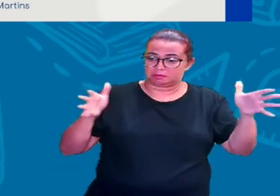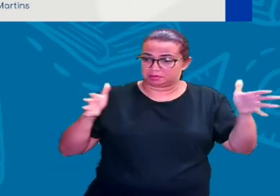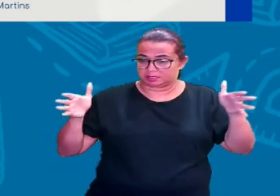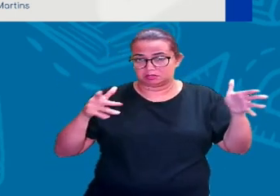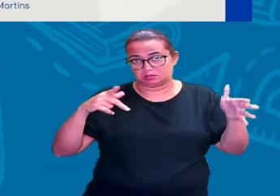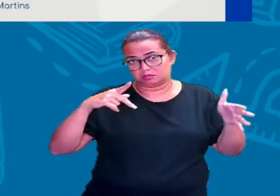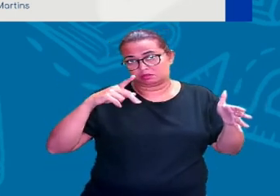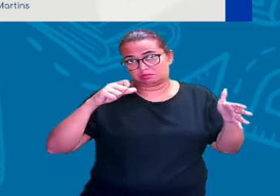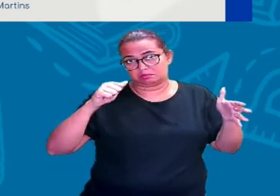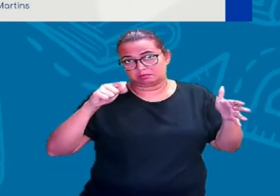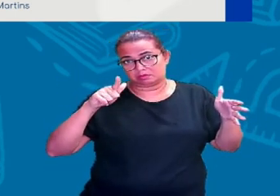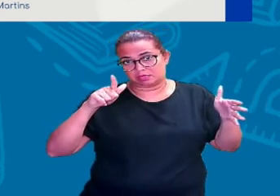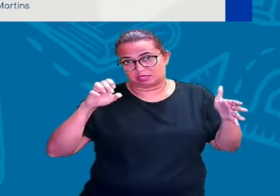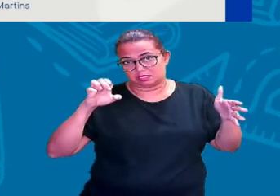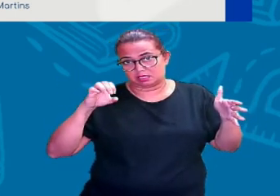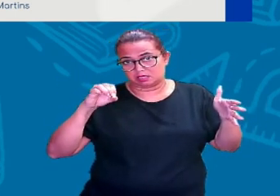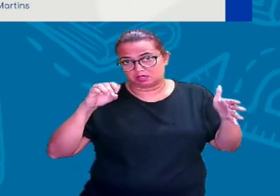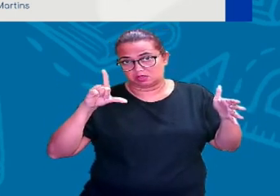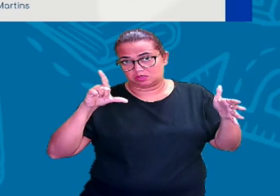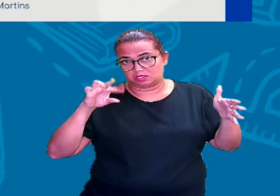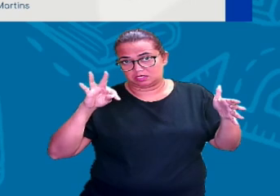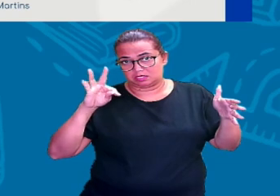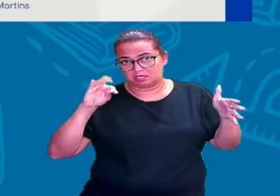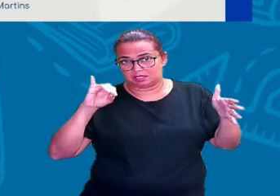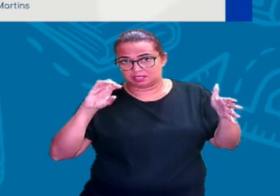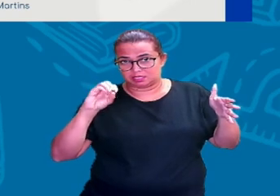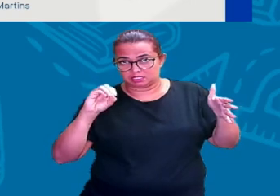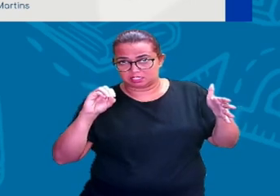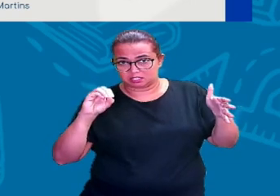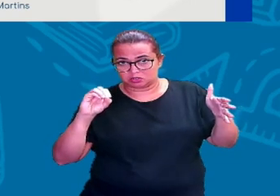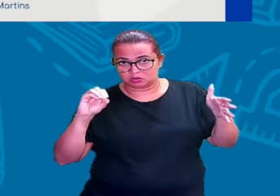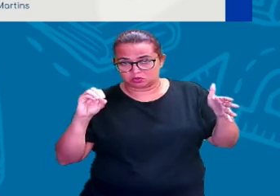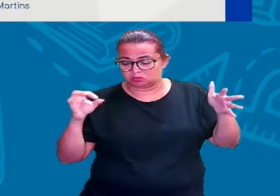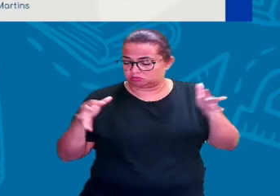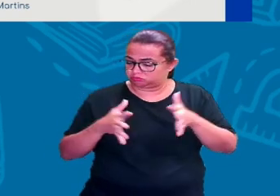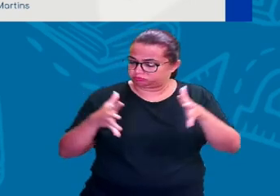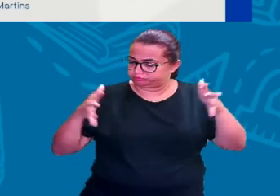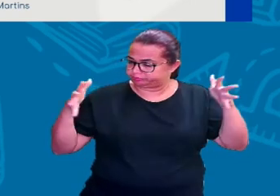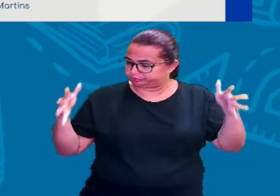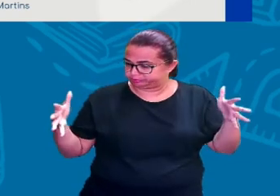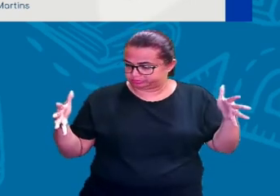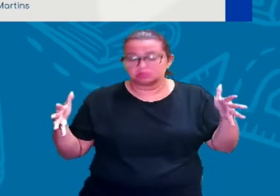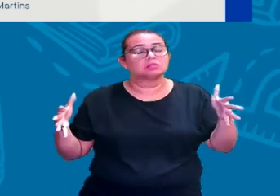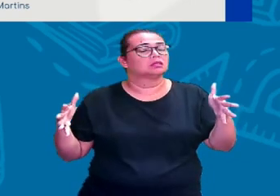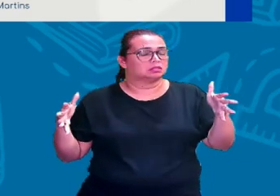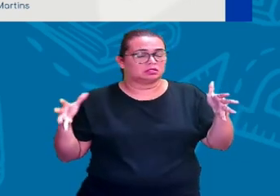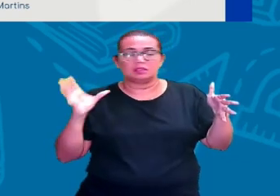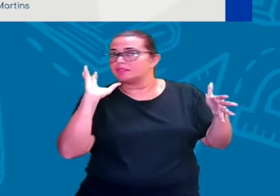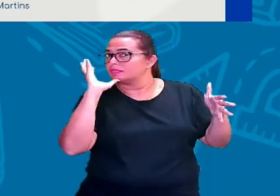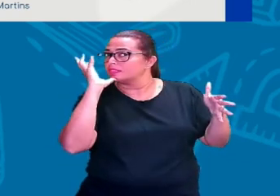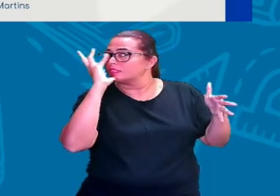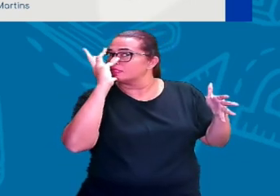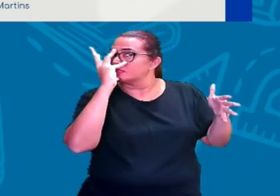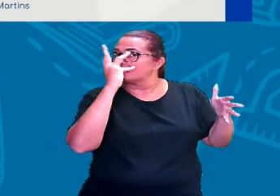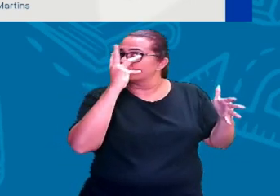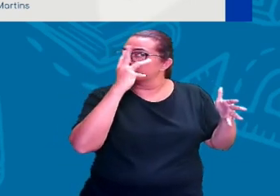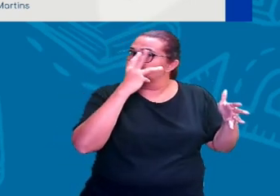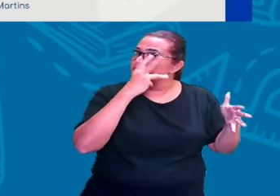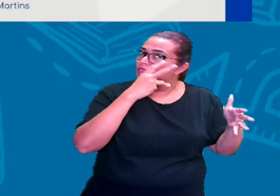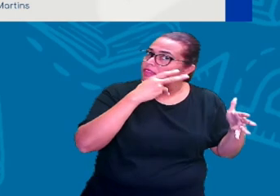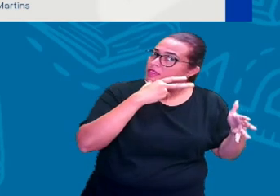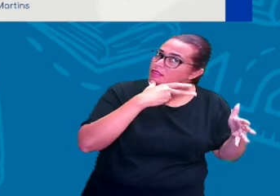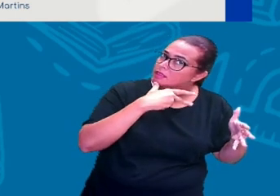99%, ou quase toda a parte da história da existência da humanidade, né?